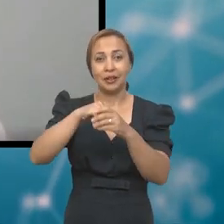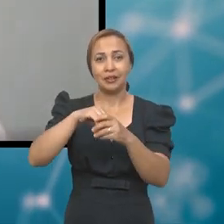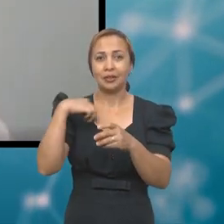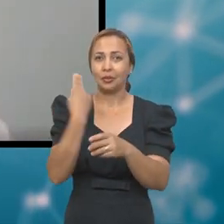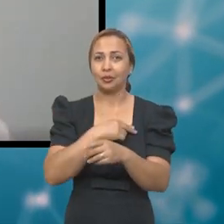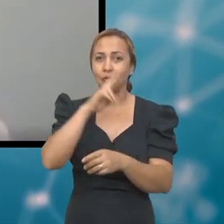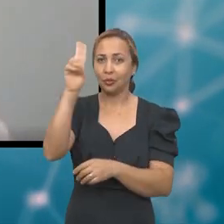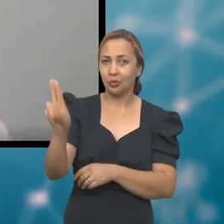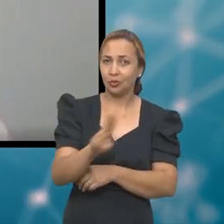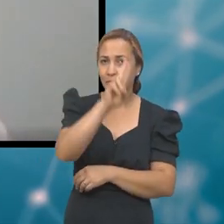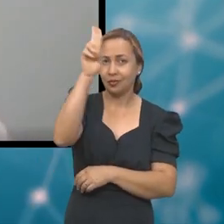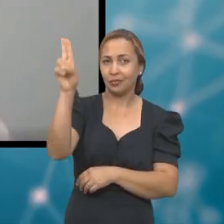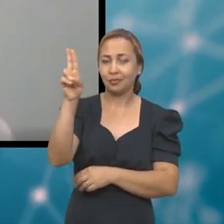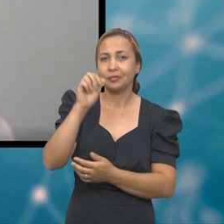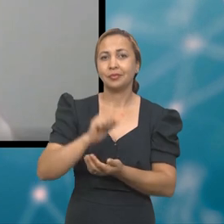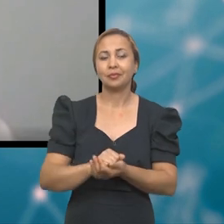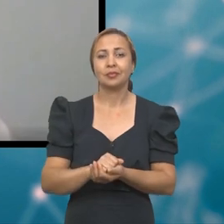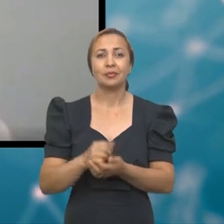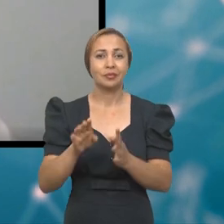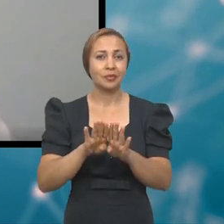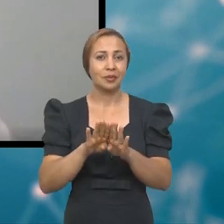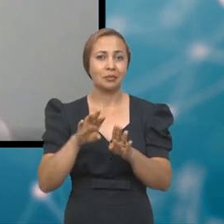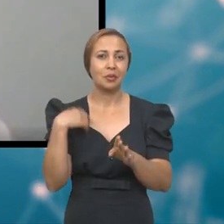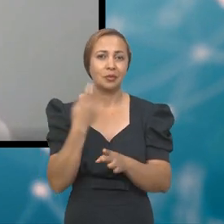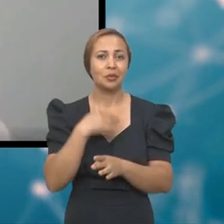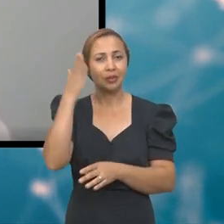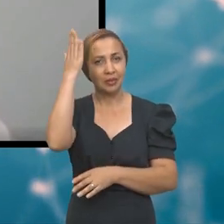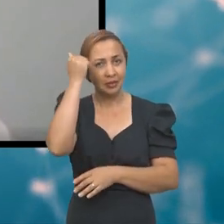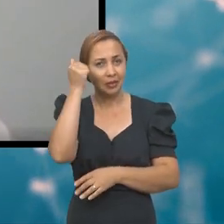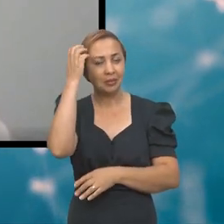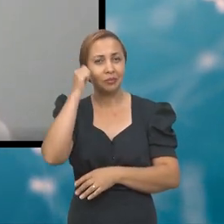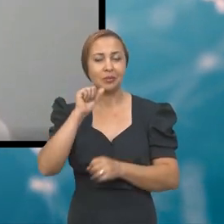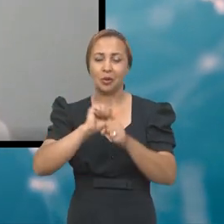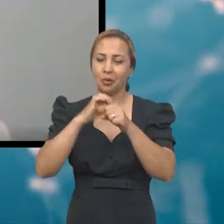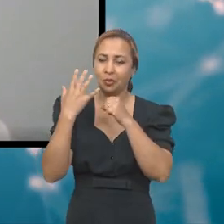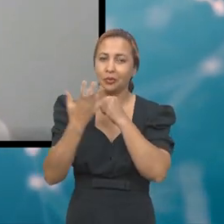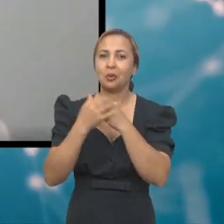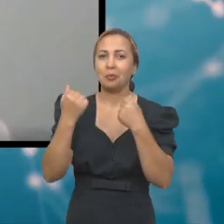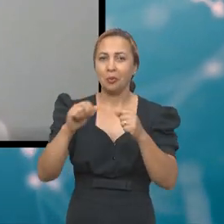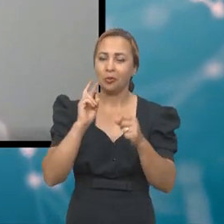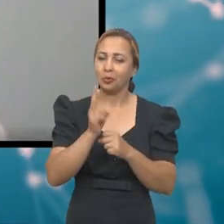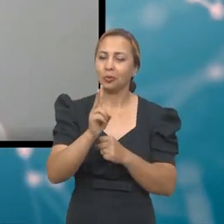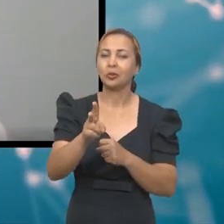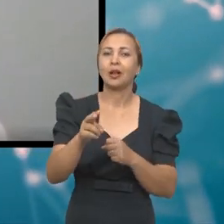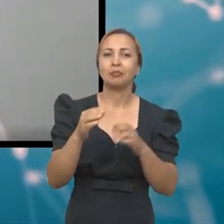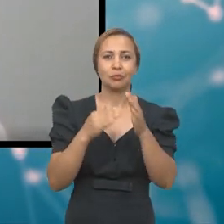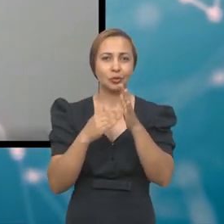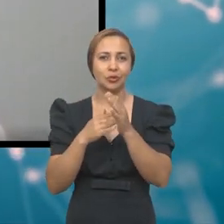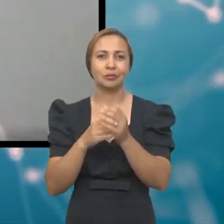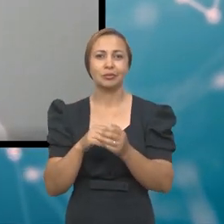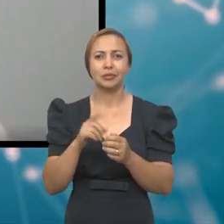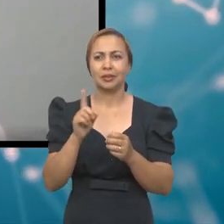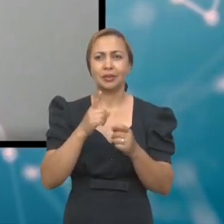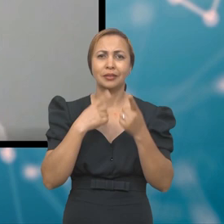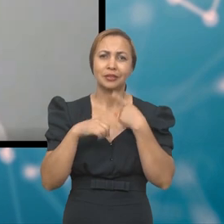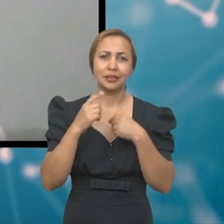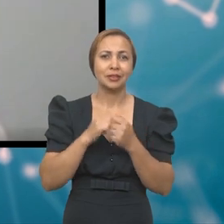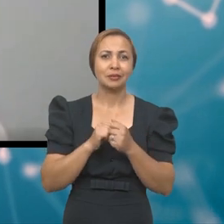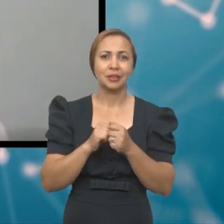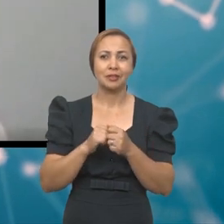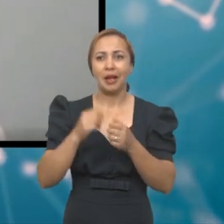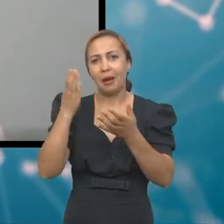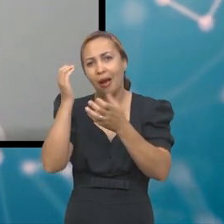universidade. Além disso, a gente também sabe que o coronavírus pode continuar aí por um tempo. Não